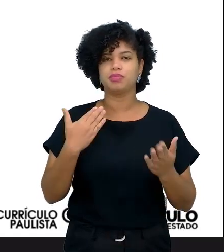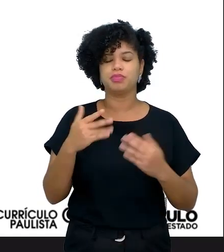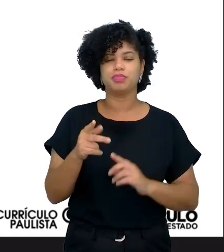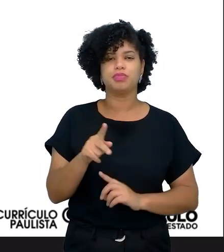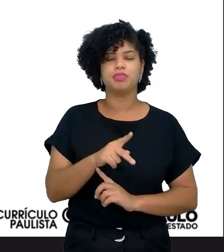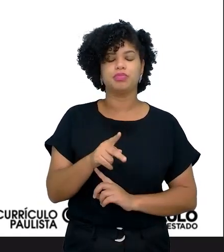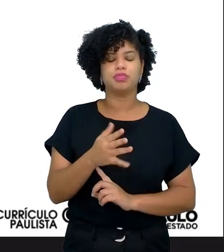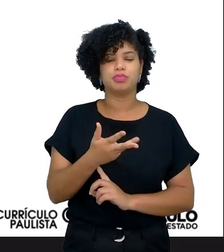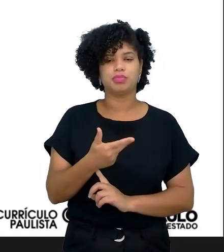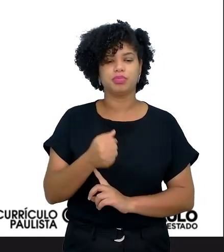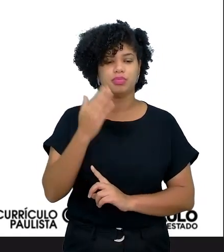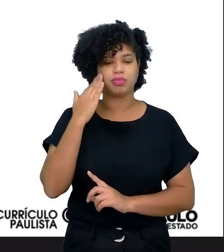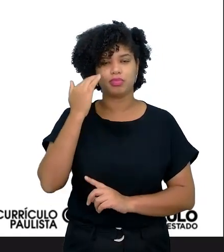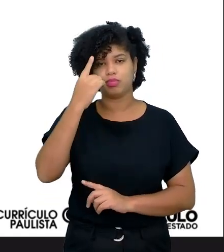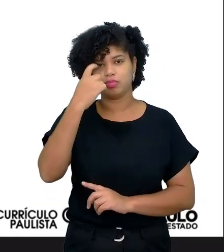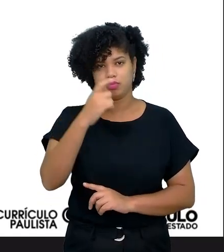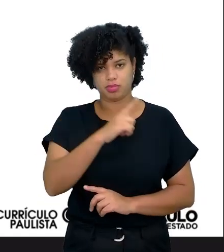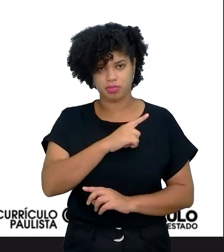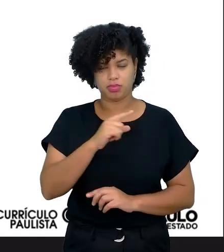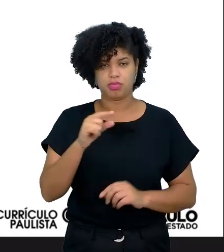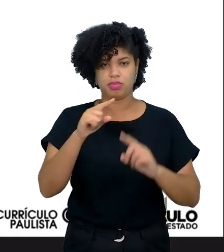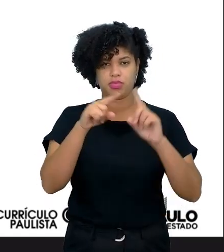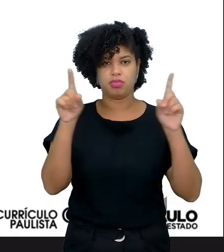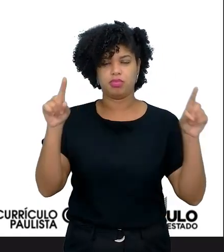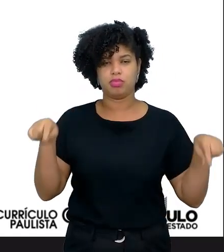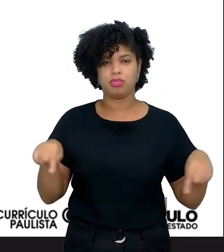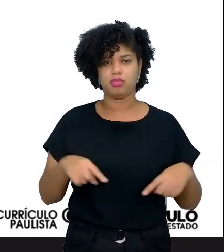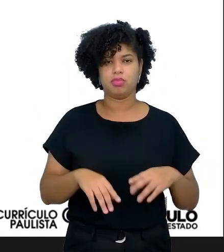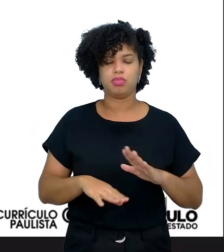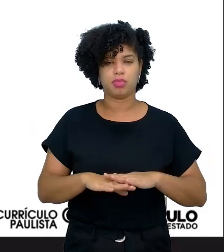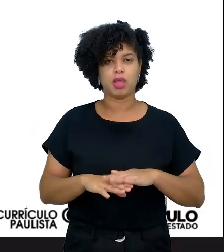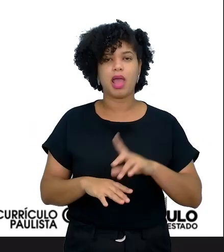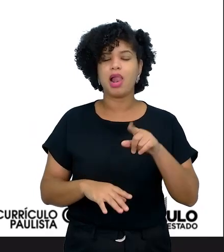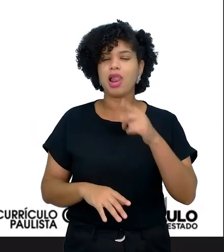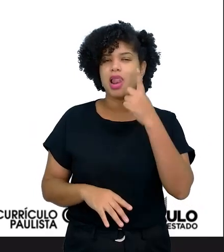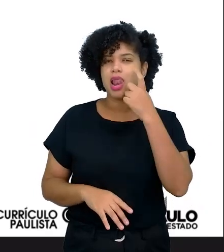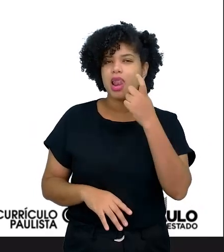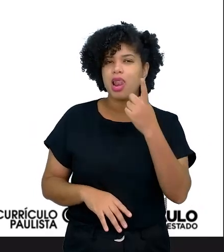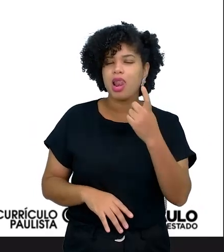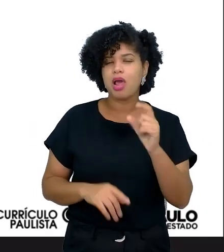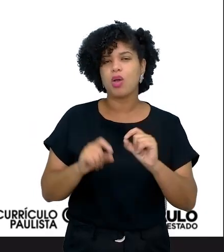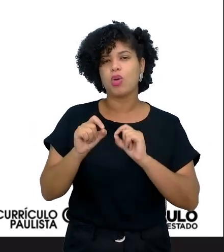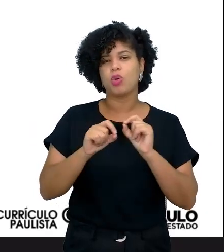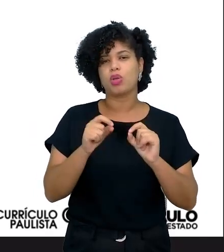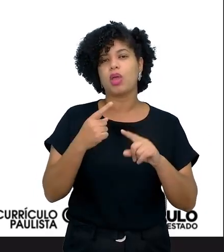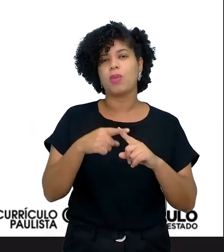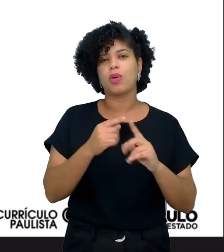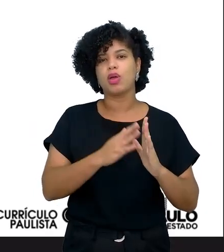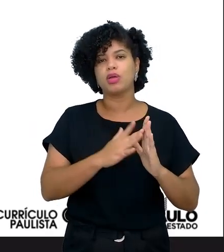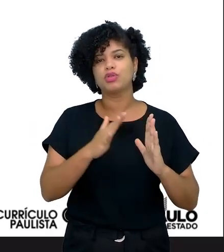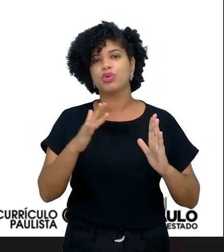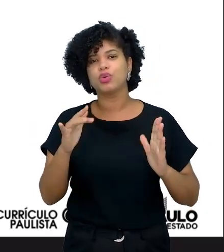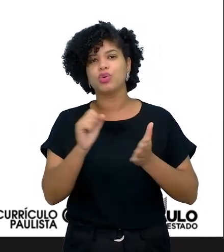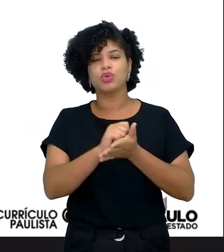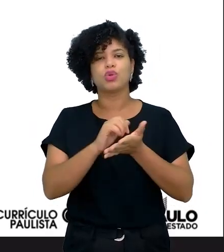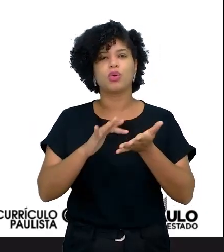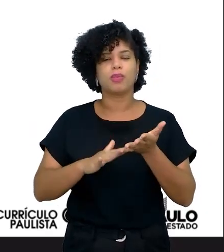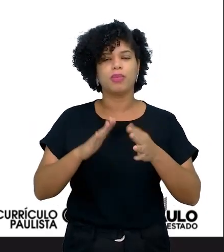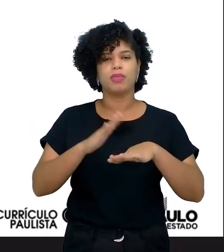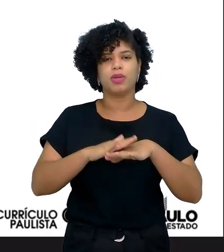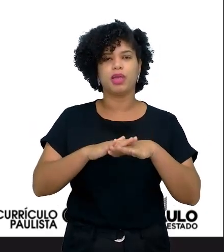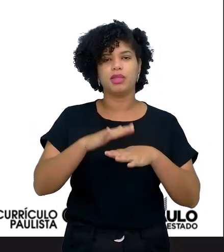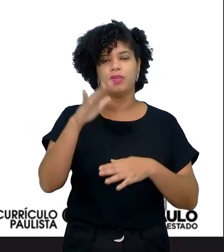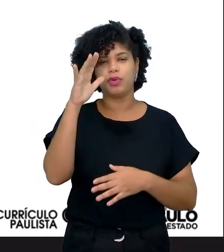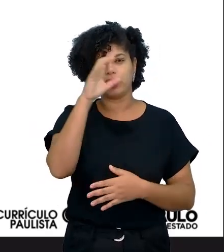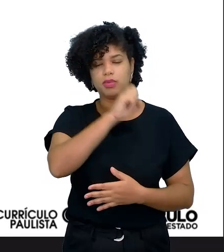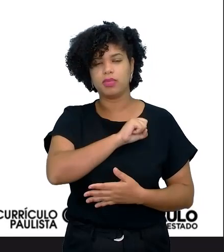ideias para a produção dos cartazes. Uma coisa que eu falo que é sempre interessante é que toda sequência de atividade do material do Aprender Sempre,